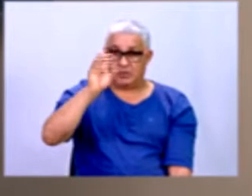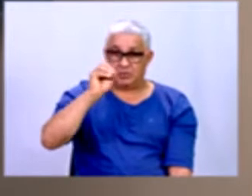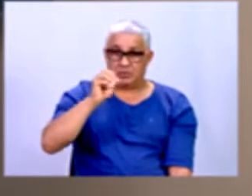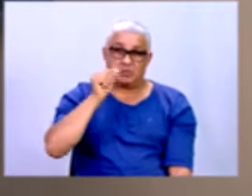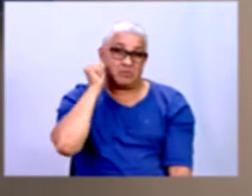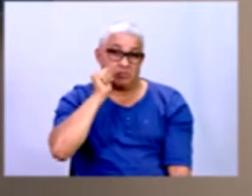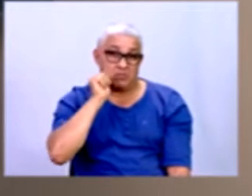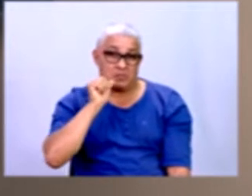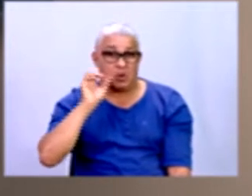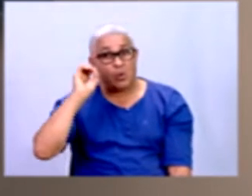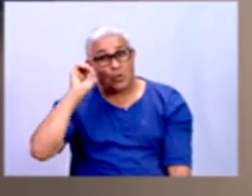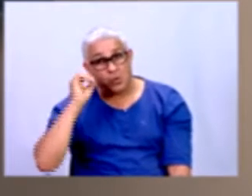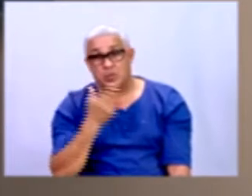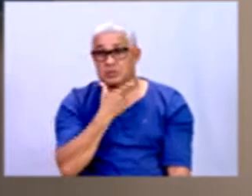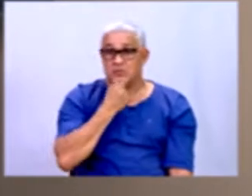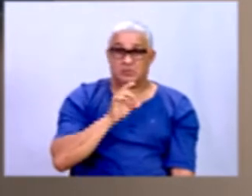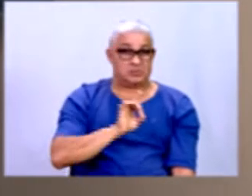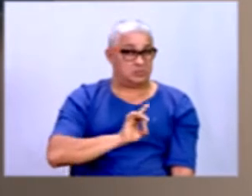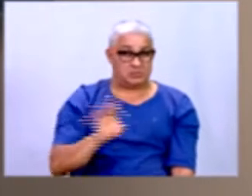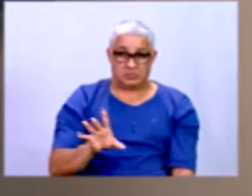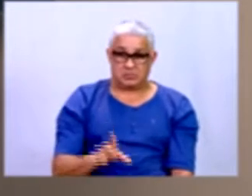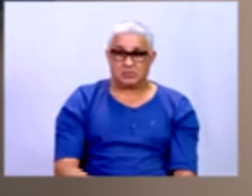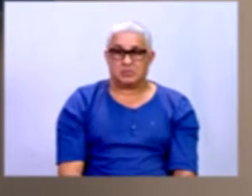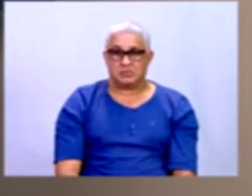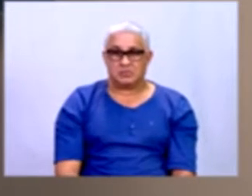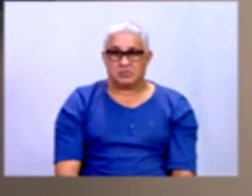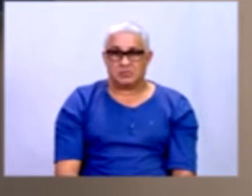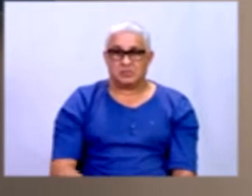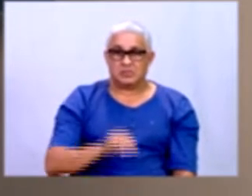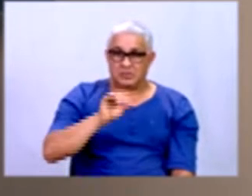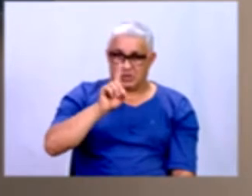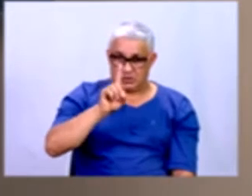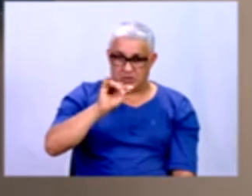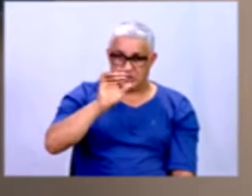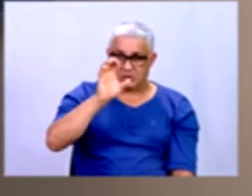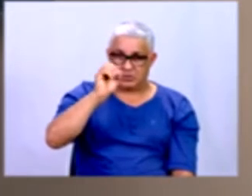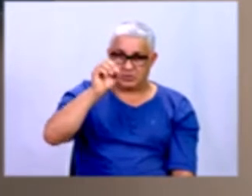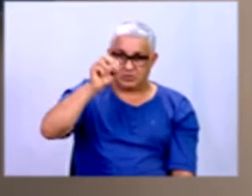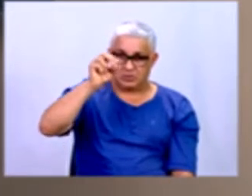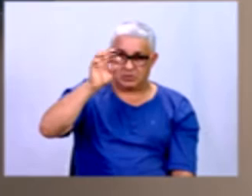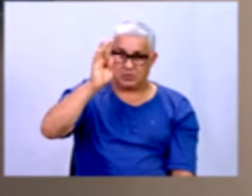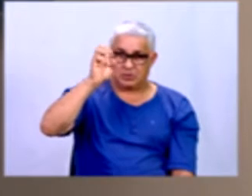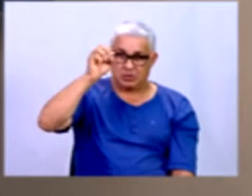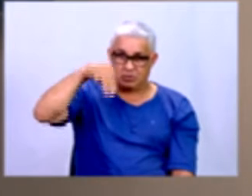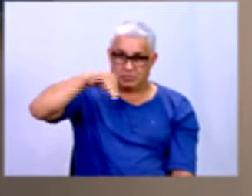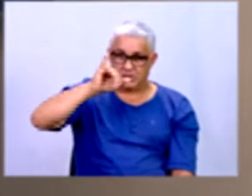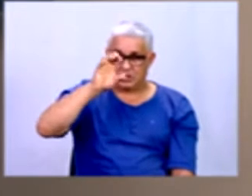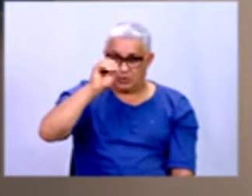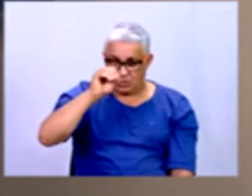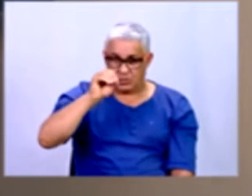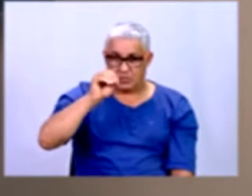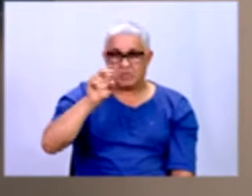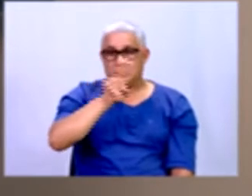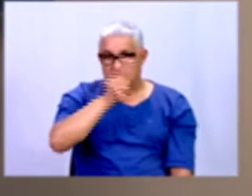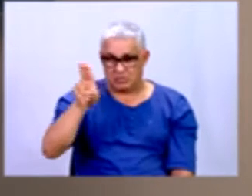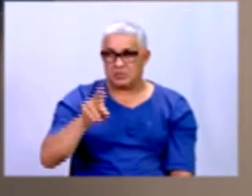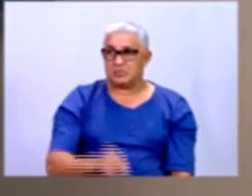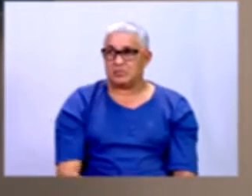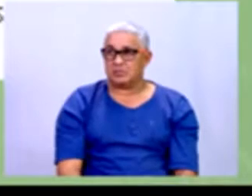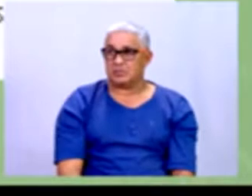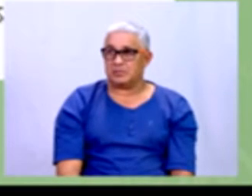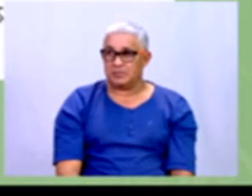gênero feminino, né? Então, quando a gente faz essa pergunta de gênero, é o nível dicotômico.